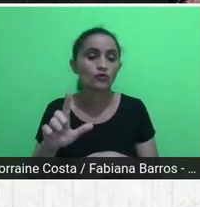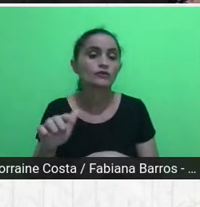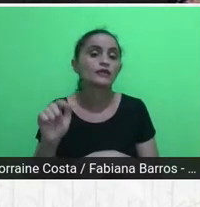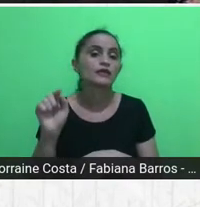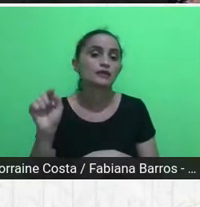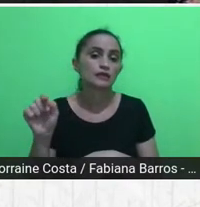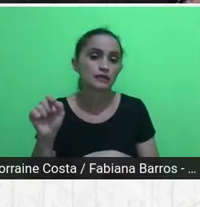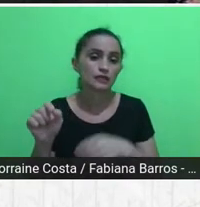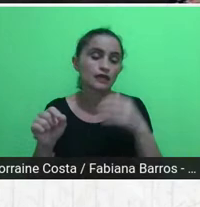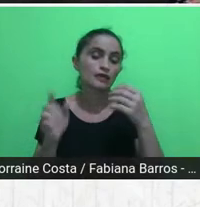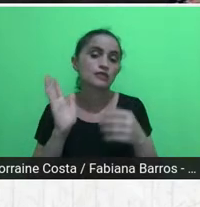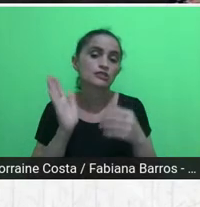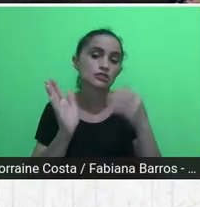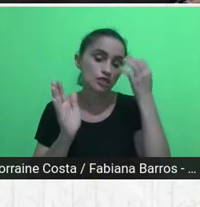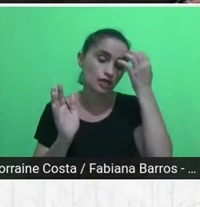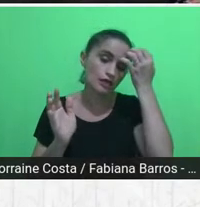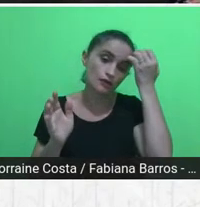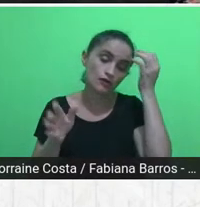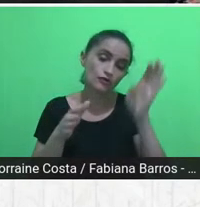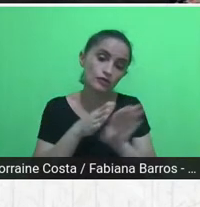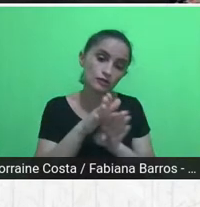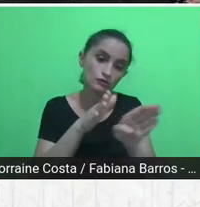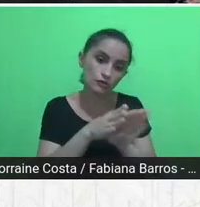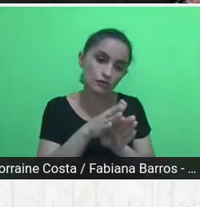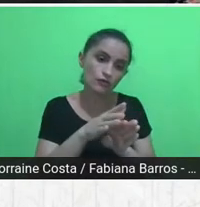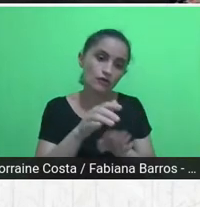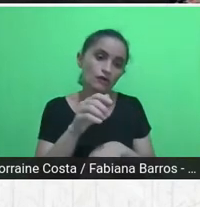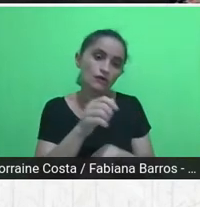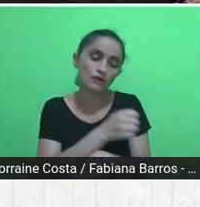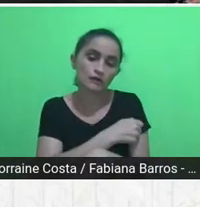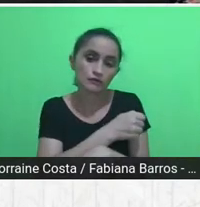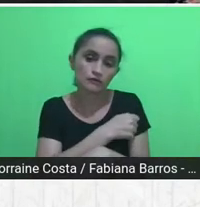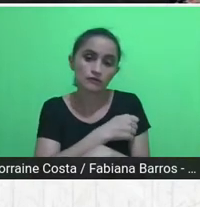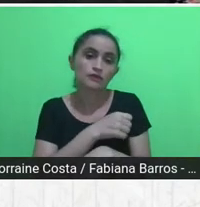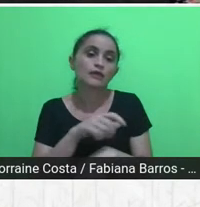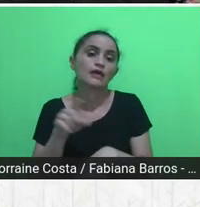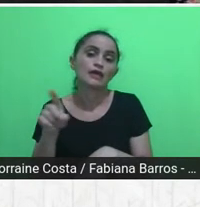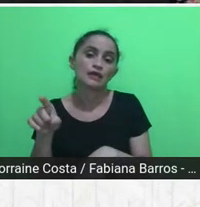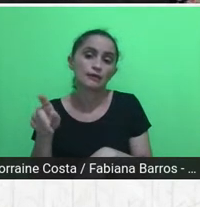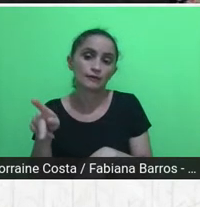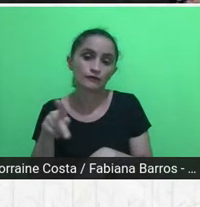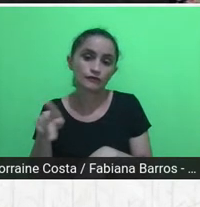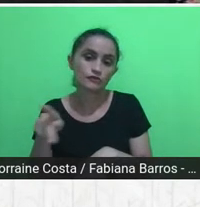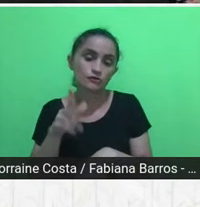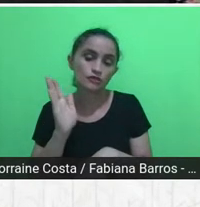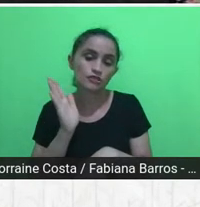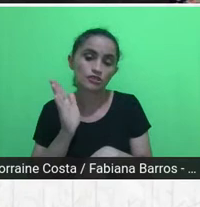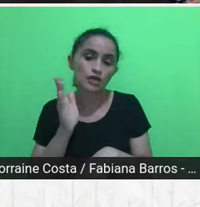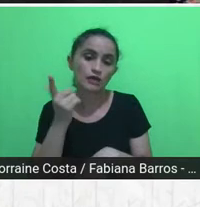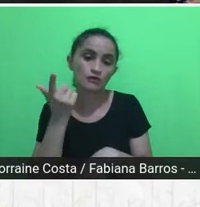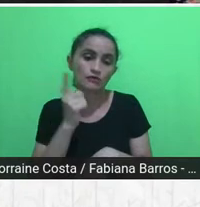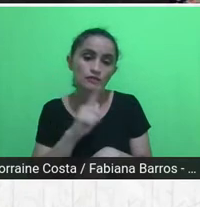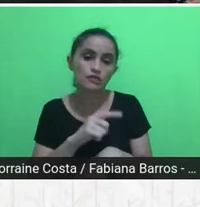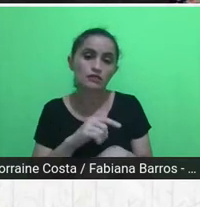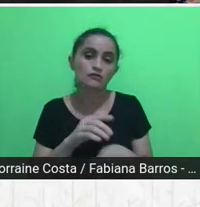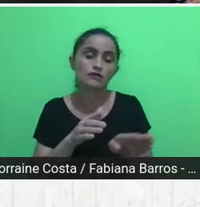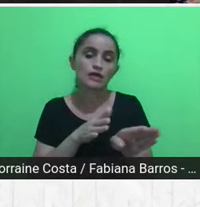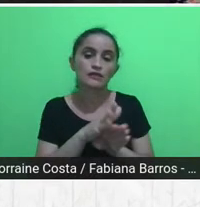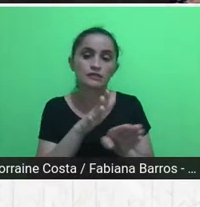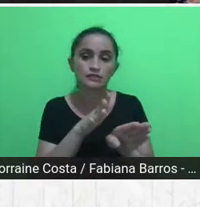já havia feito um processo de assessoria técnica para algumas famílias dessa própria vila,